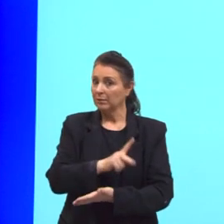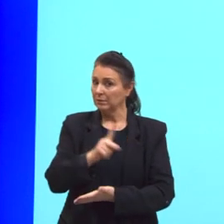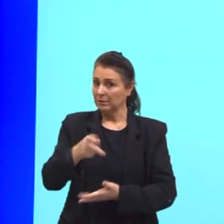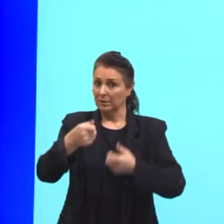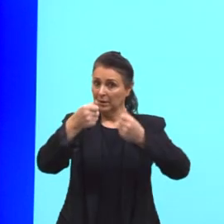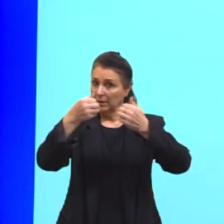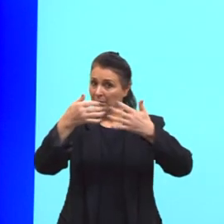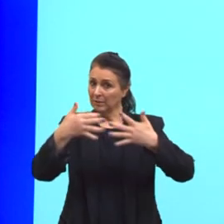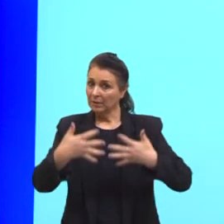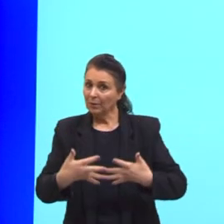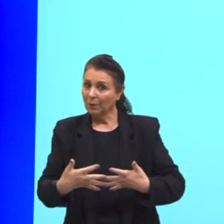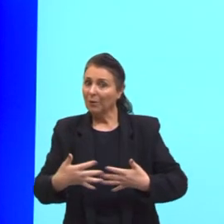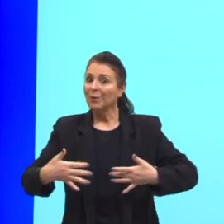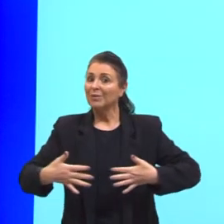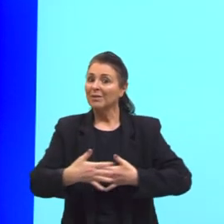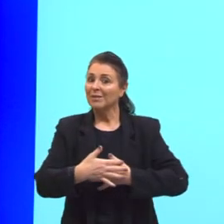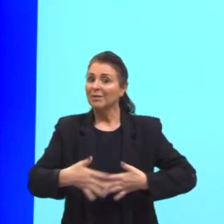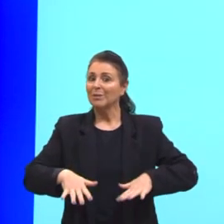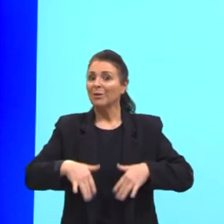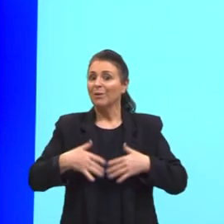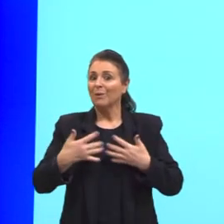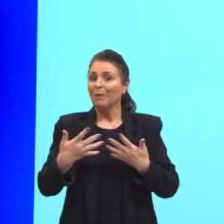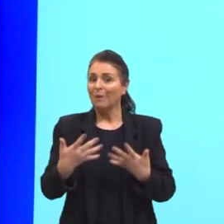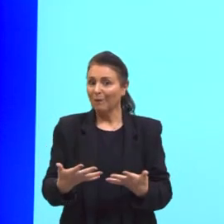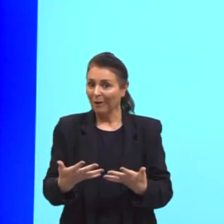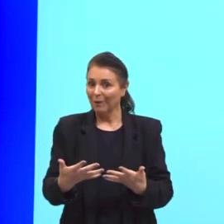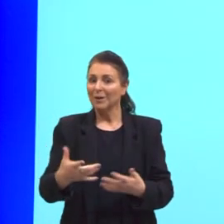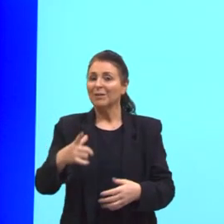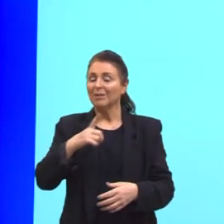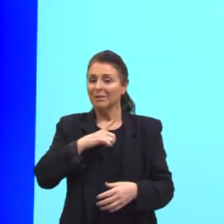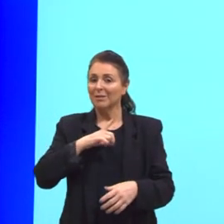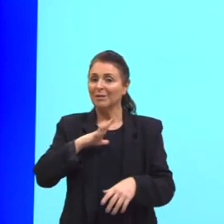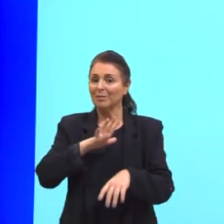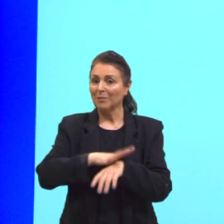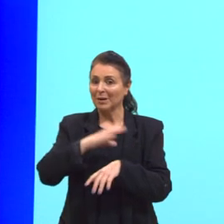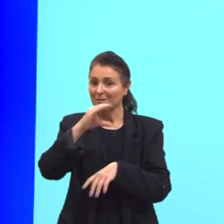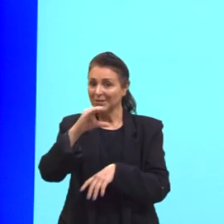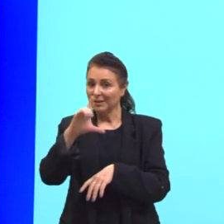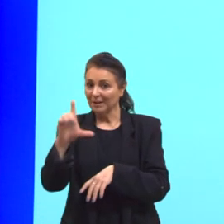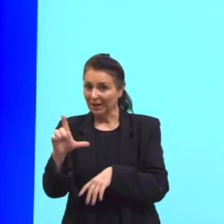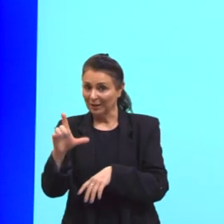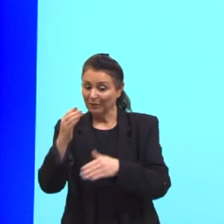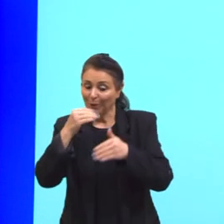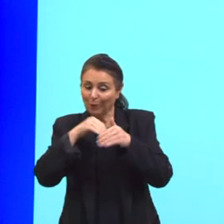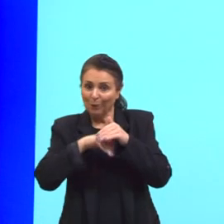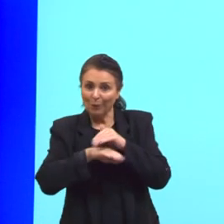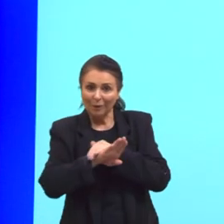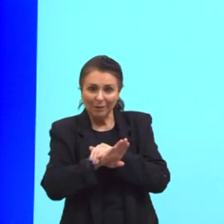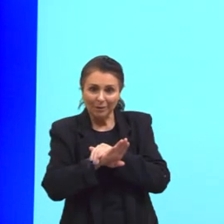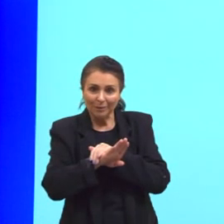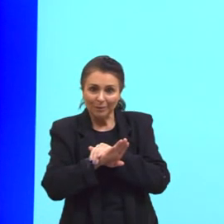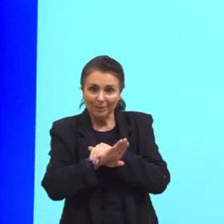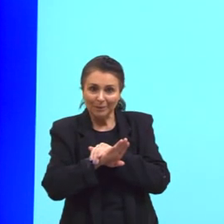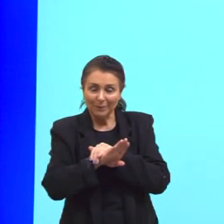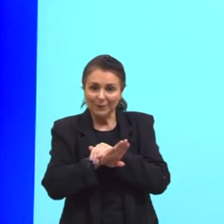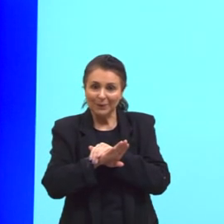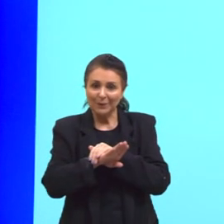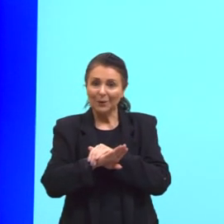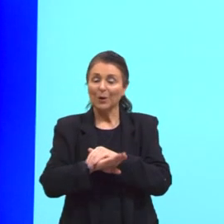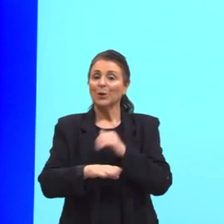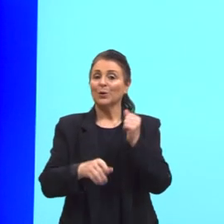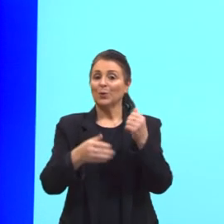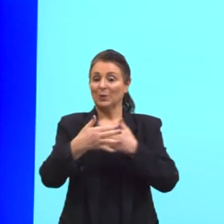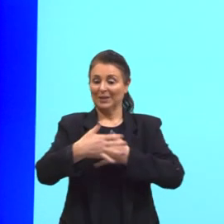Qual é o tecido que vai estar depositando, sendo depósito de cálcio? Tecido